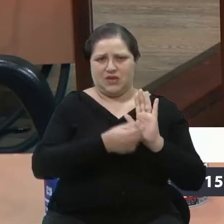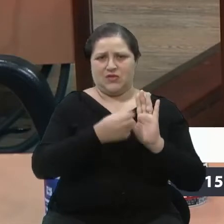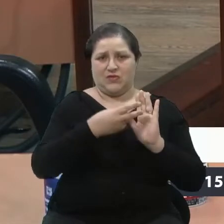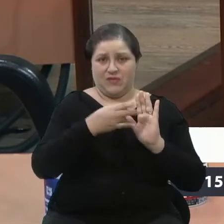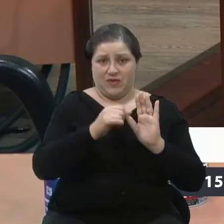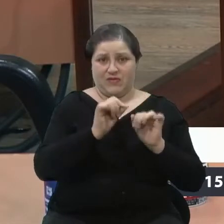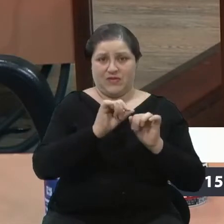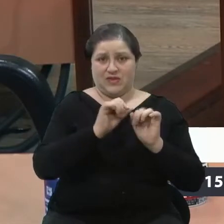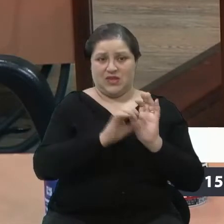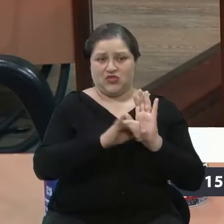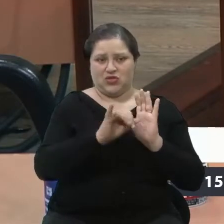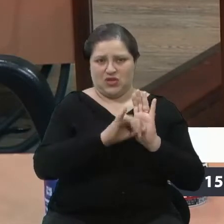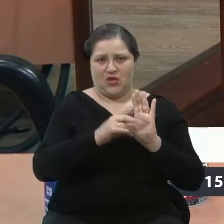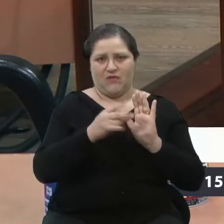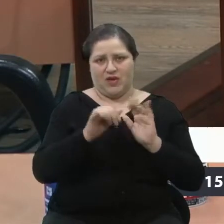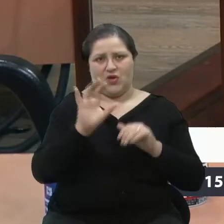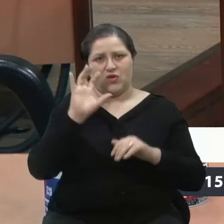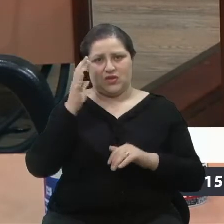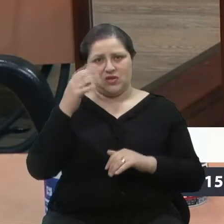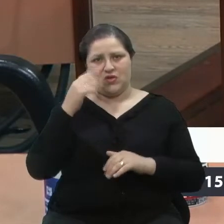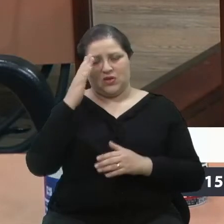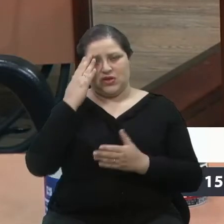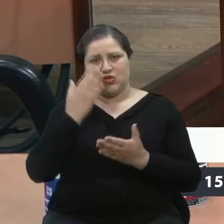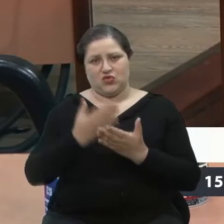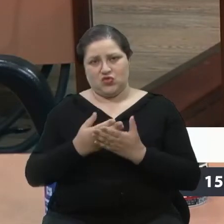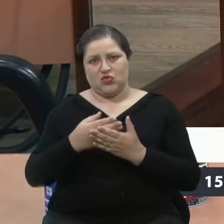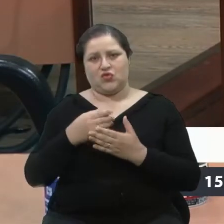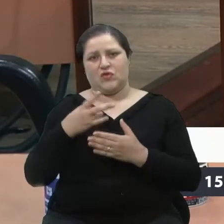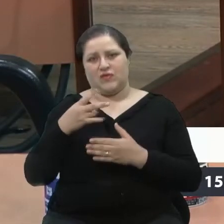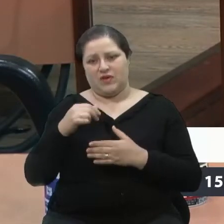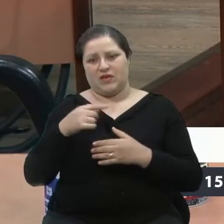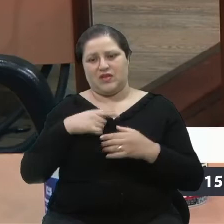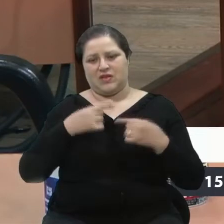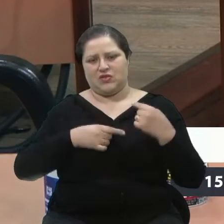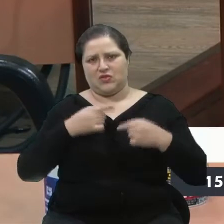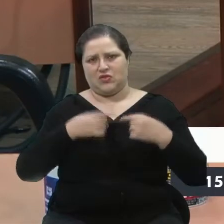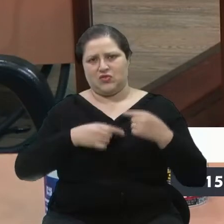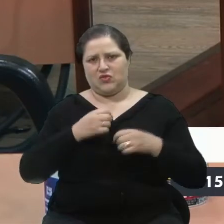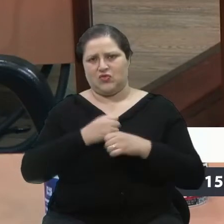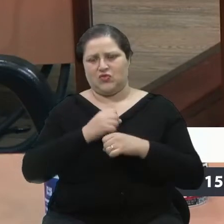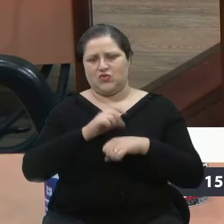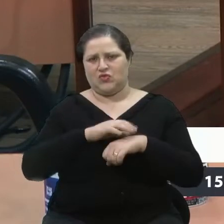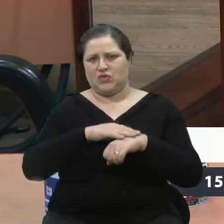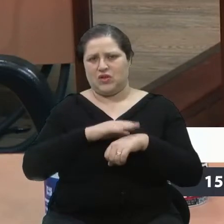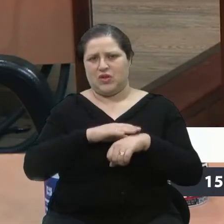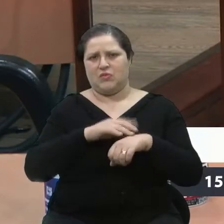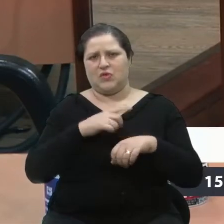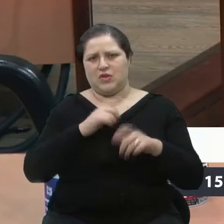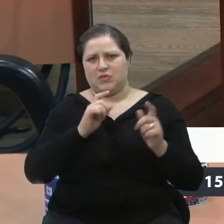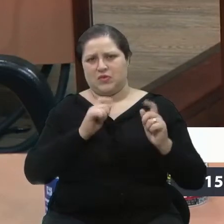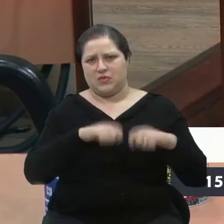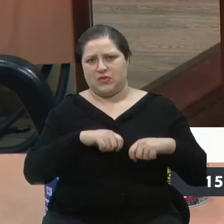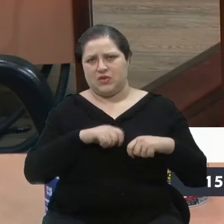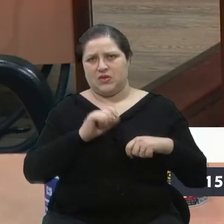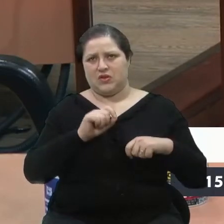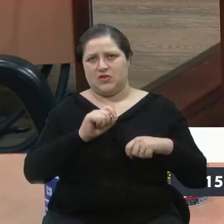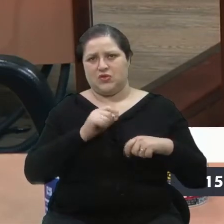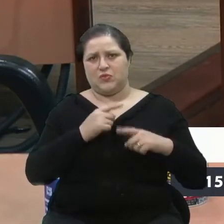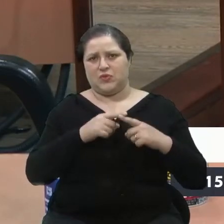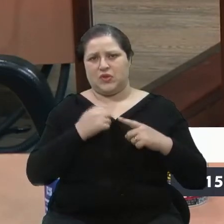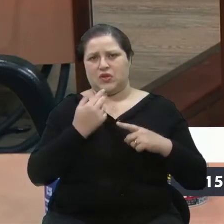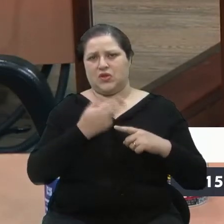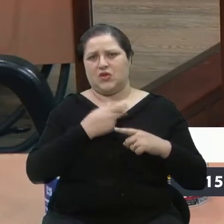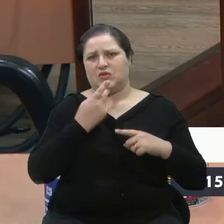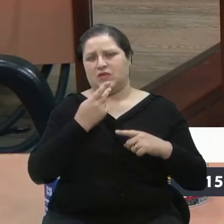acontecer. E eu tenho certeza que é algo que vinha sendo discutido há muito tempo, né, essa possibilidade, porque a gente